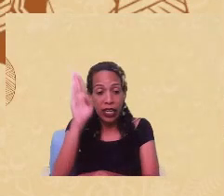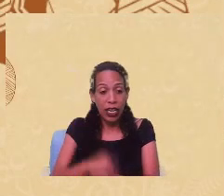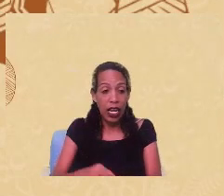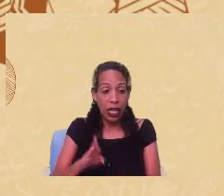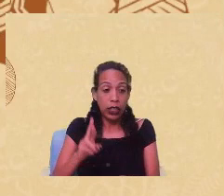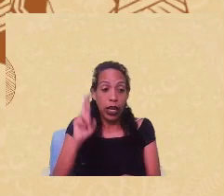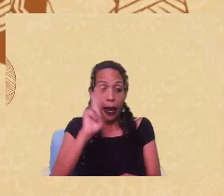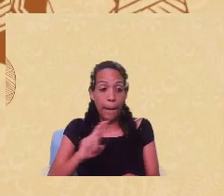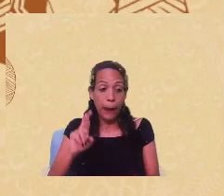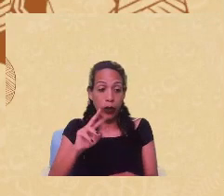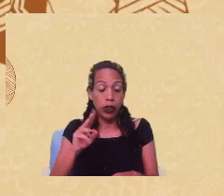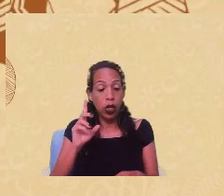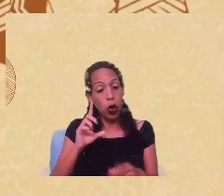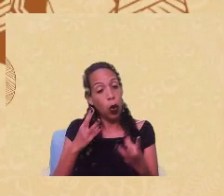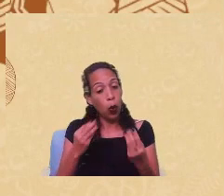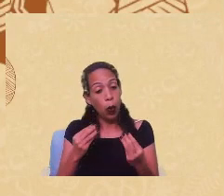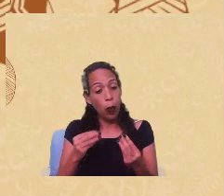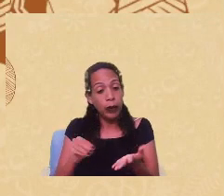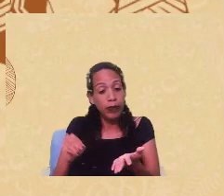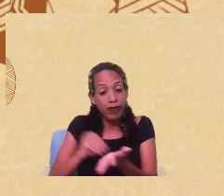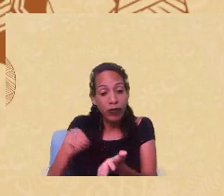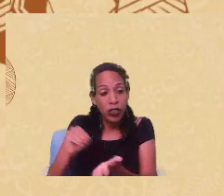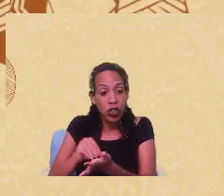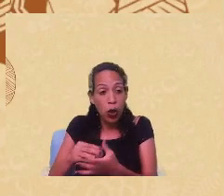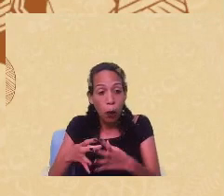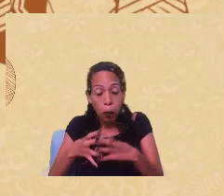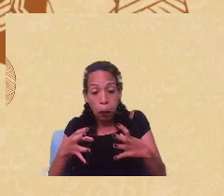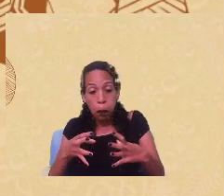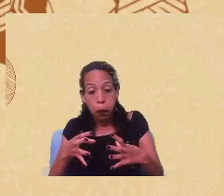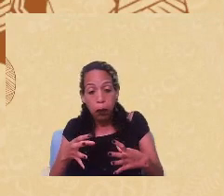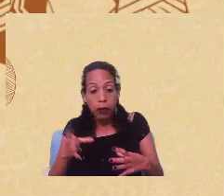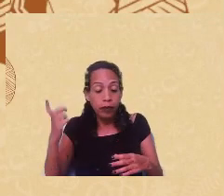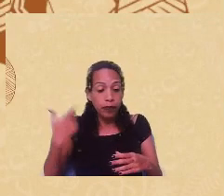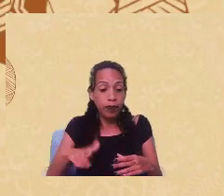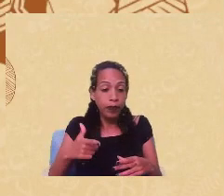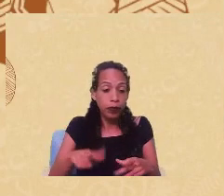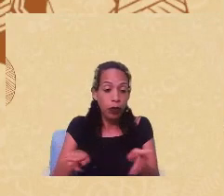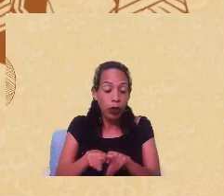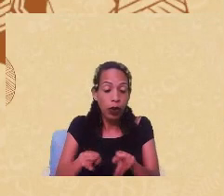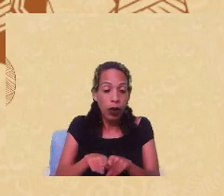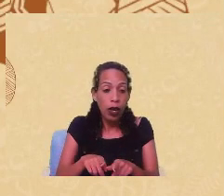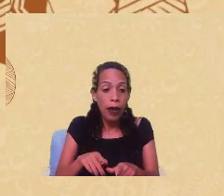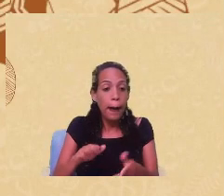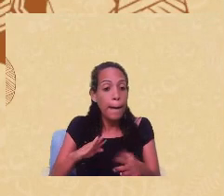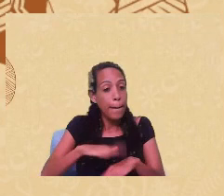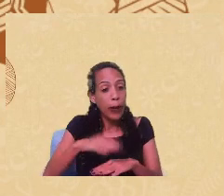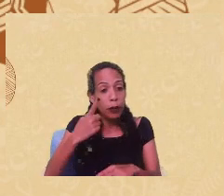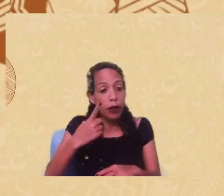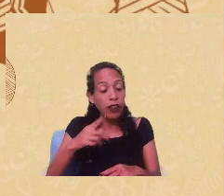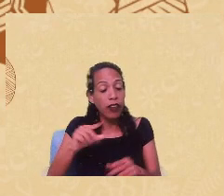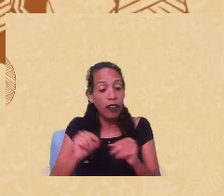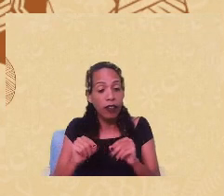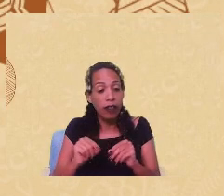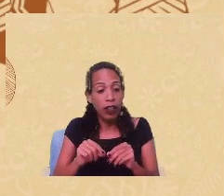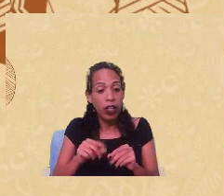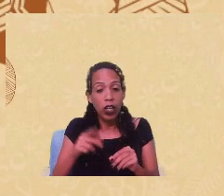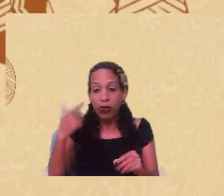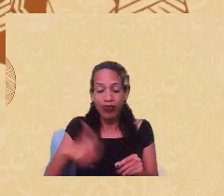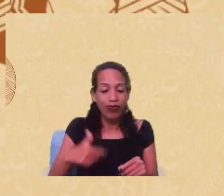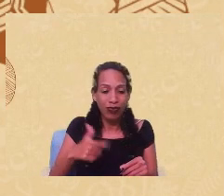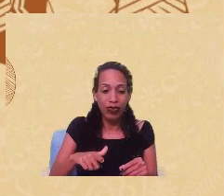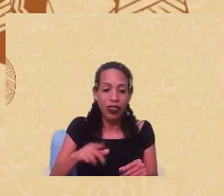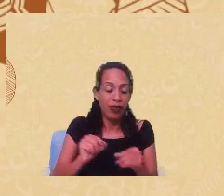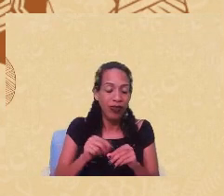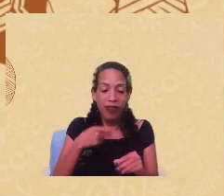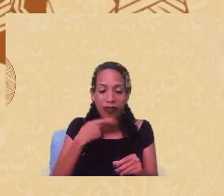quando estas implicam em um útero cheio de outrem. E, mais uma vez, as mulheres em torno desses úteros não existem, não falam,